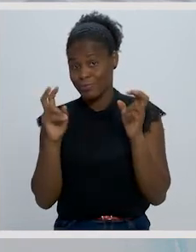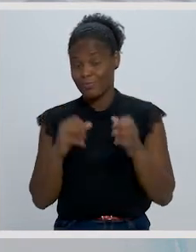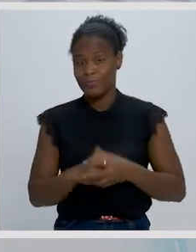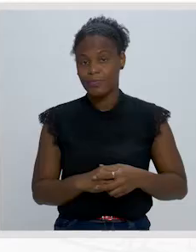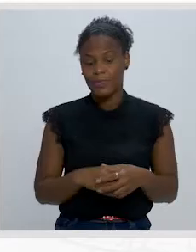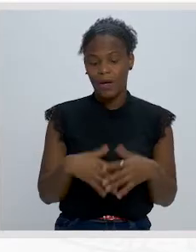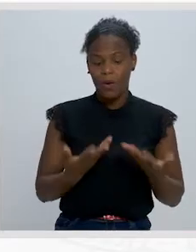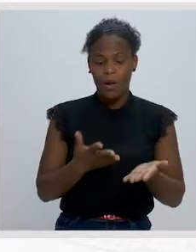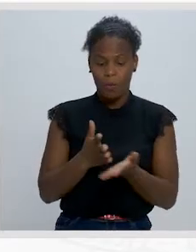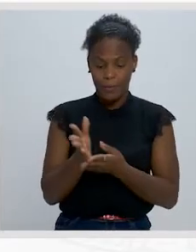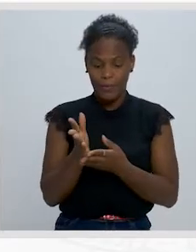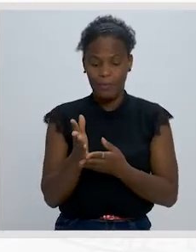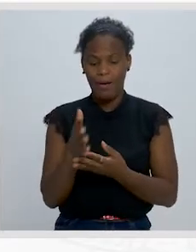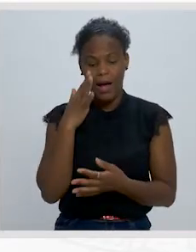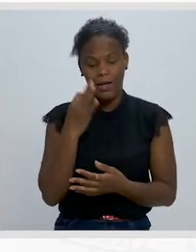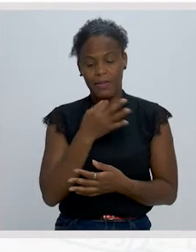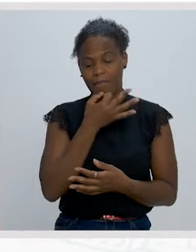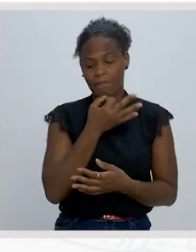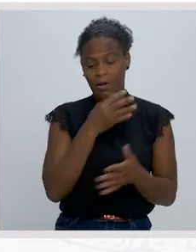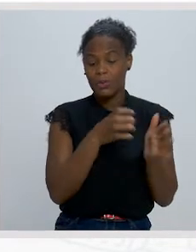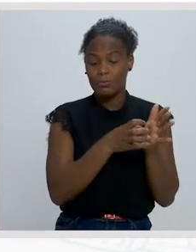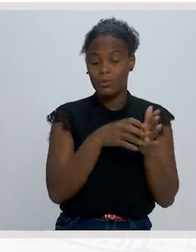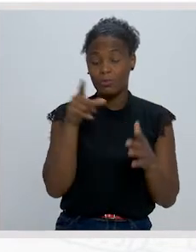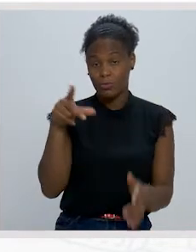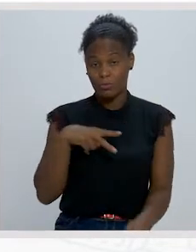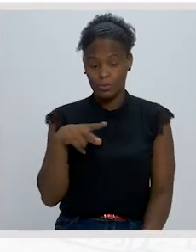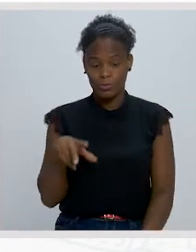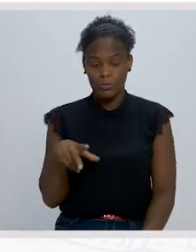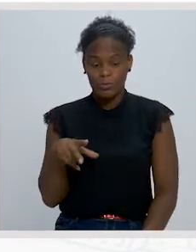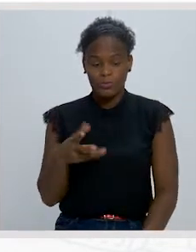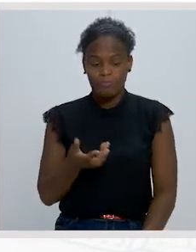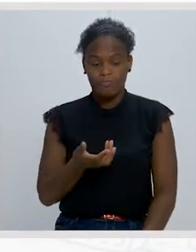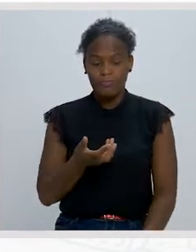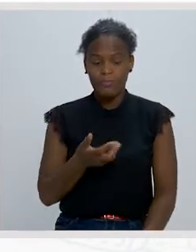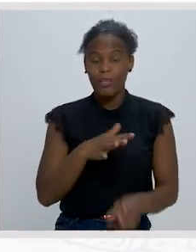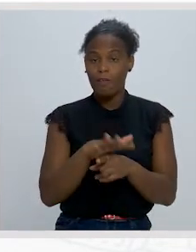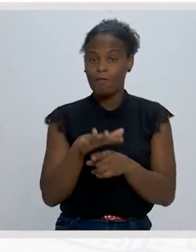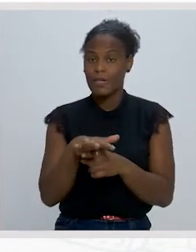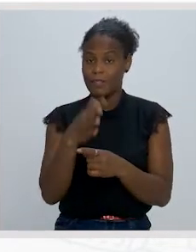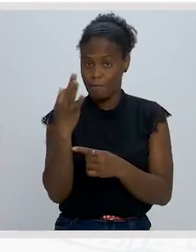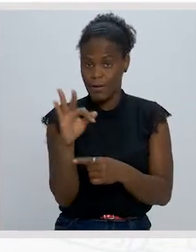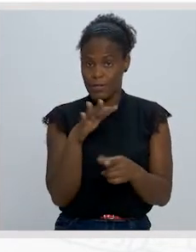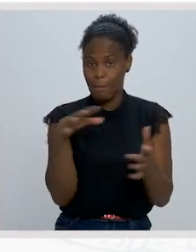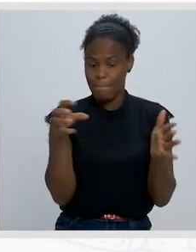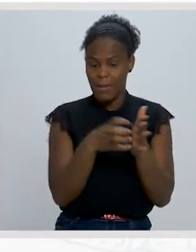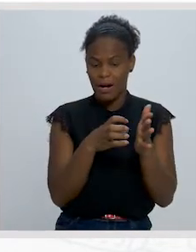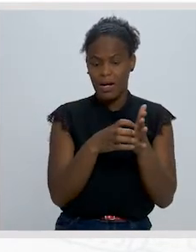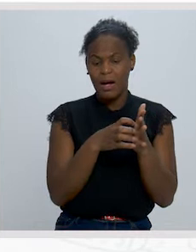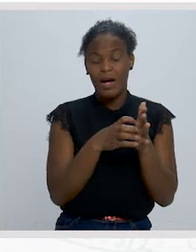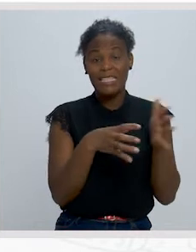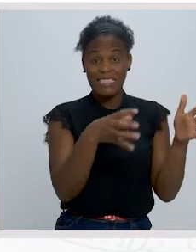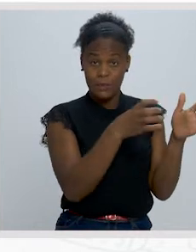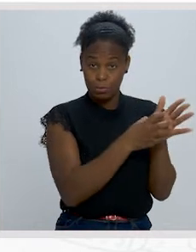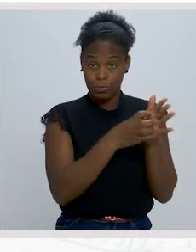continuando, ainda a falar do simbolismo em Portugal, a influência francesa marcou o simbolismo